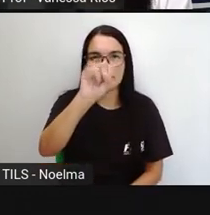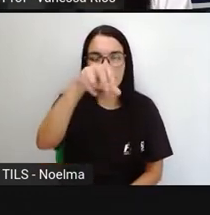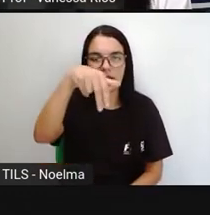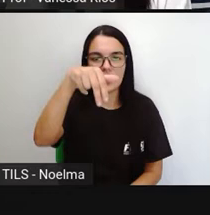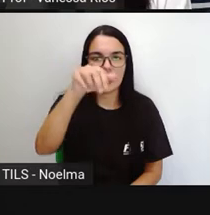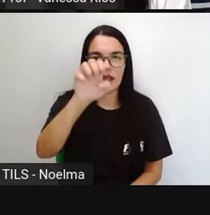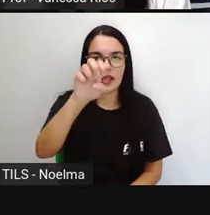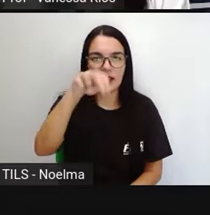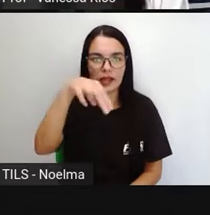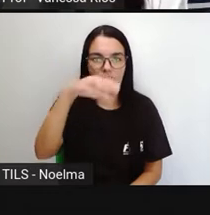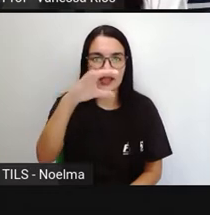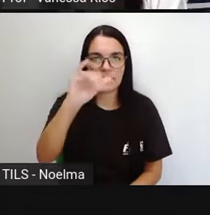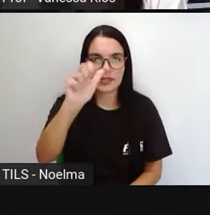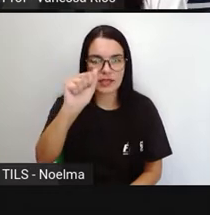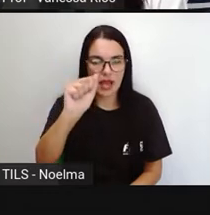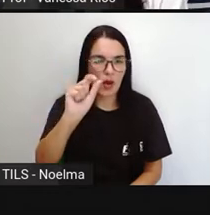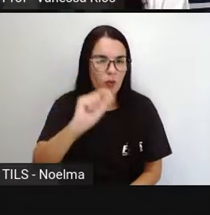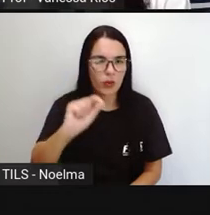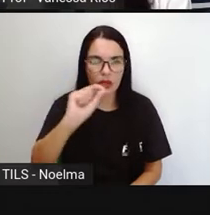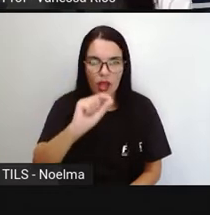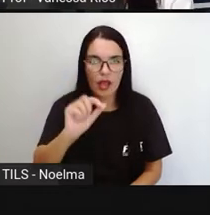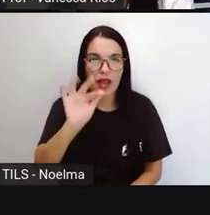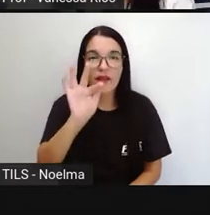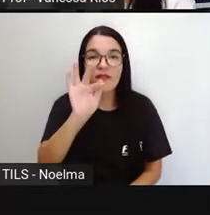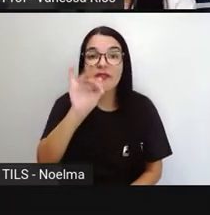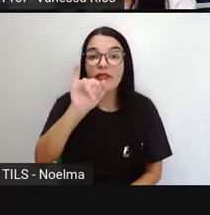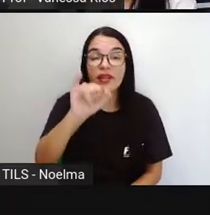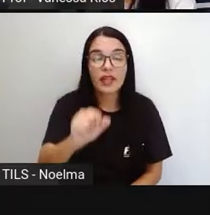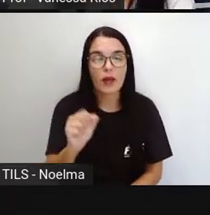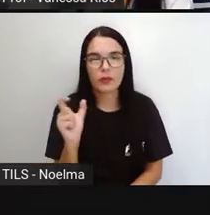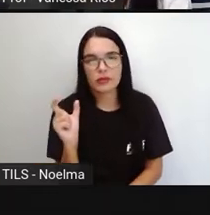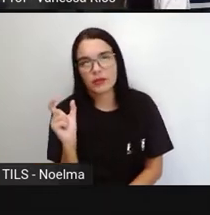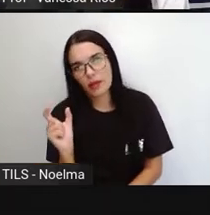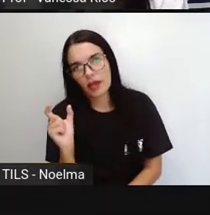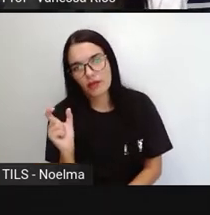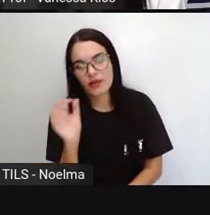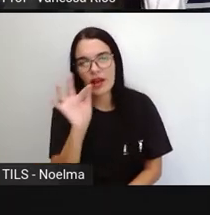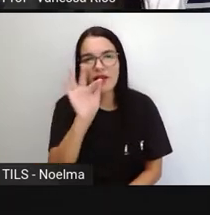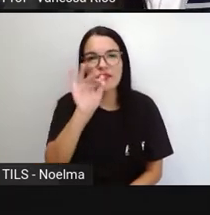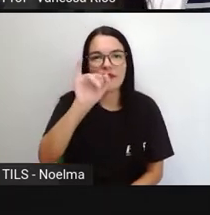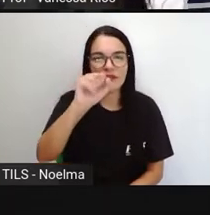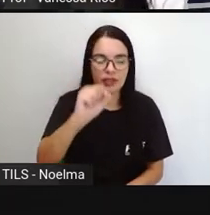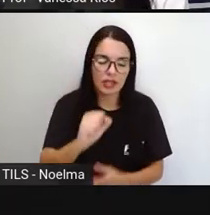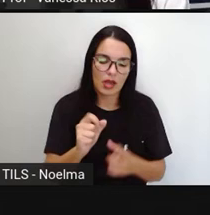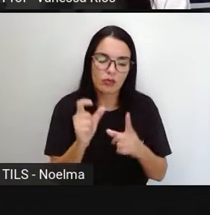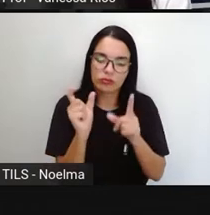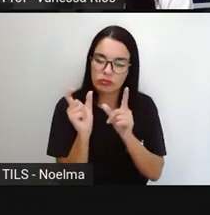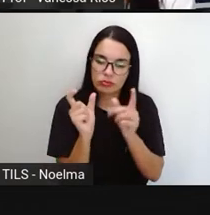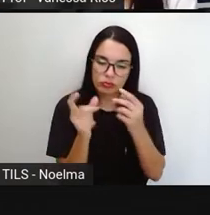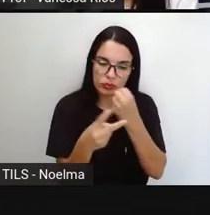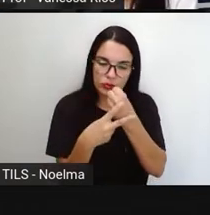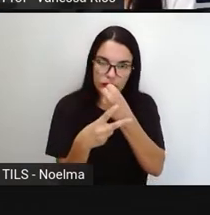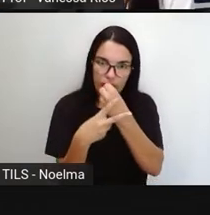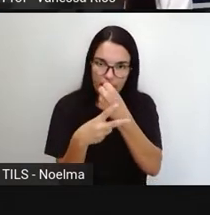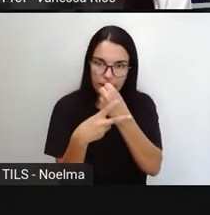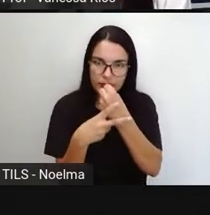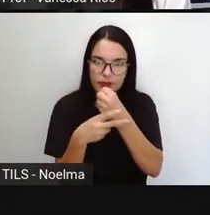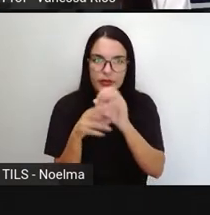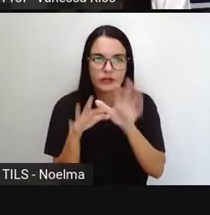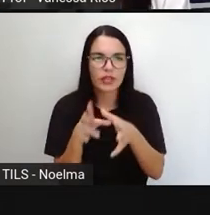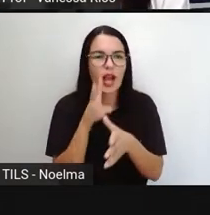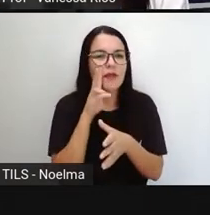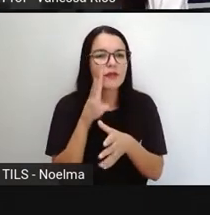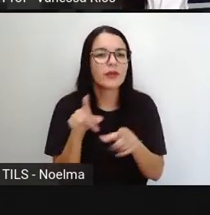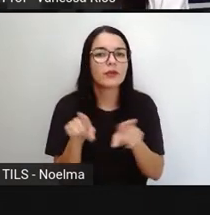pedaços finais dos verbos que vão expressar tempo e pessoa. E a gente já viu aí como